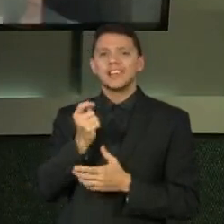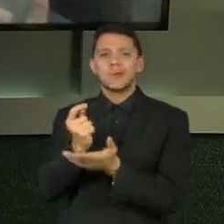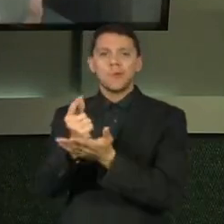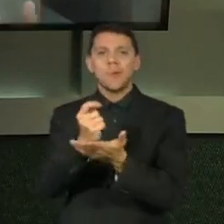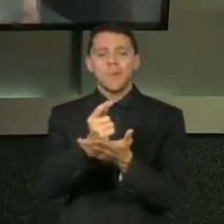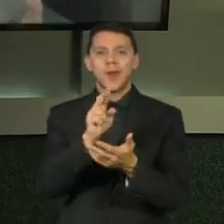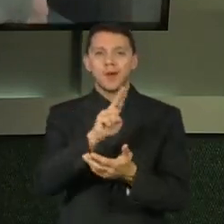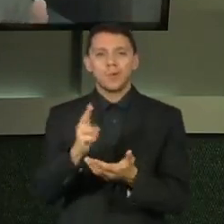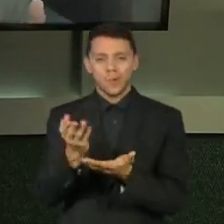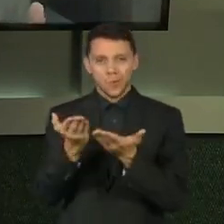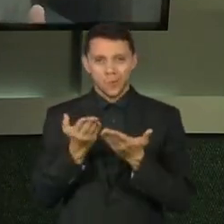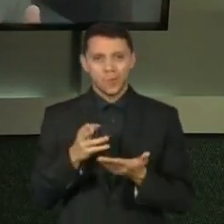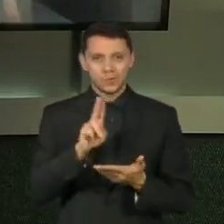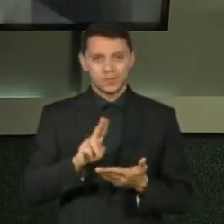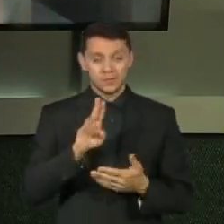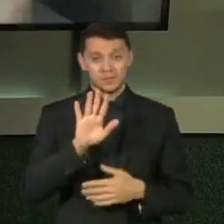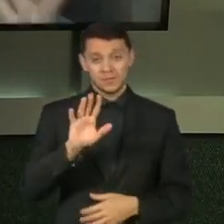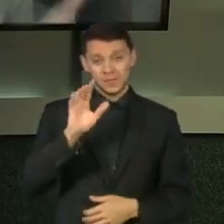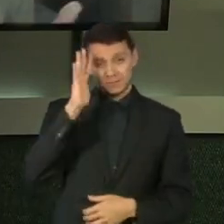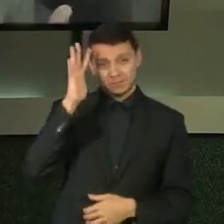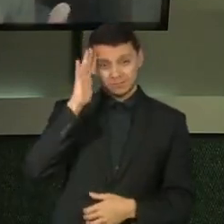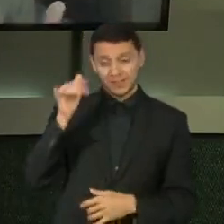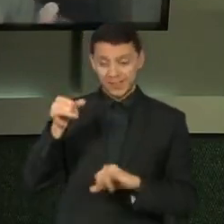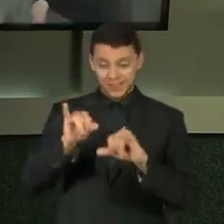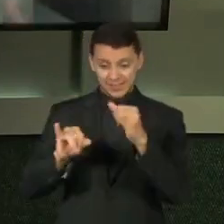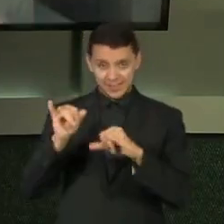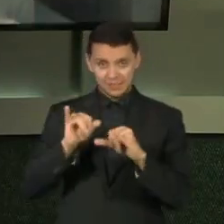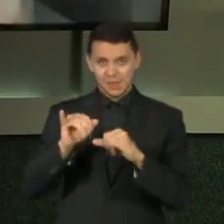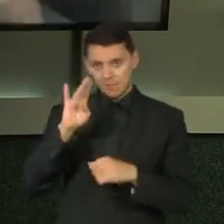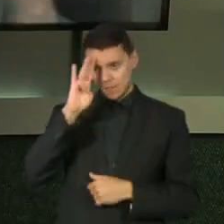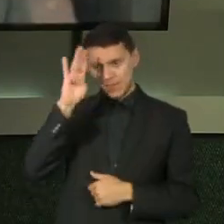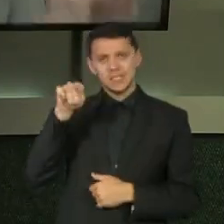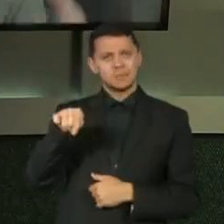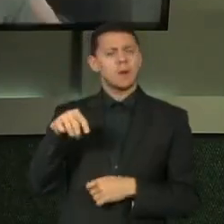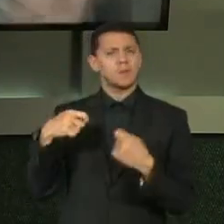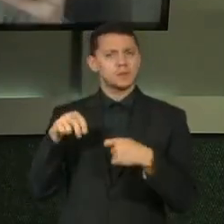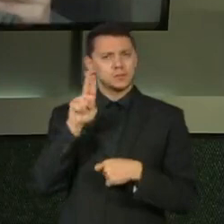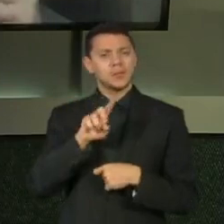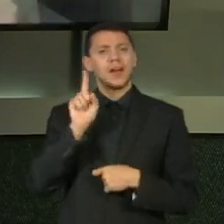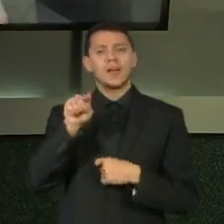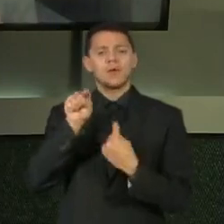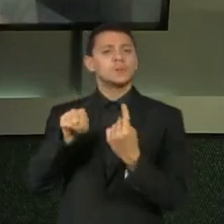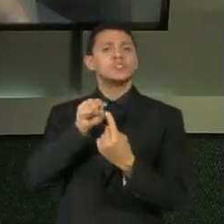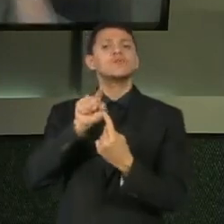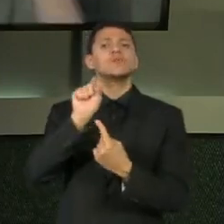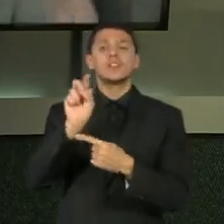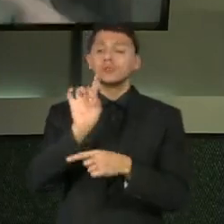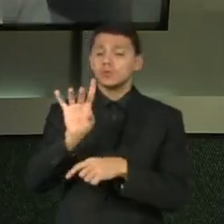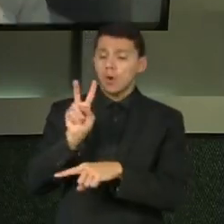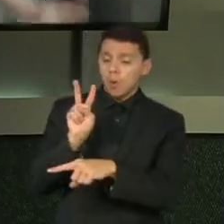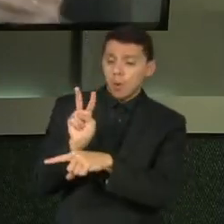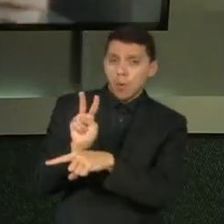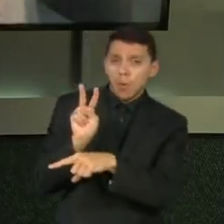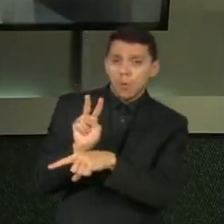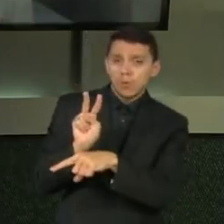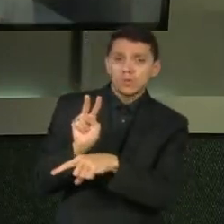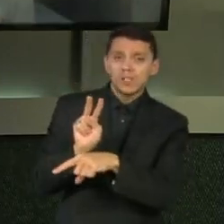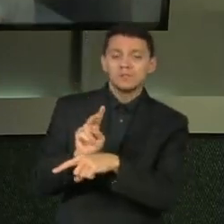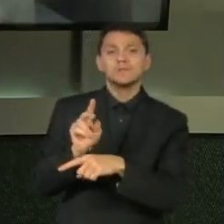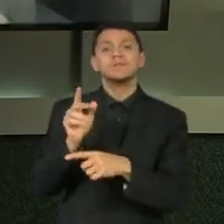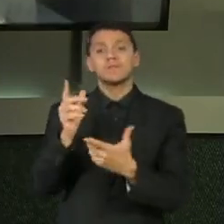os aditivos que deveriam predominar seriam aqueles que têm uma função de conservar o alimento, de agregar um